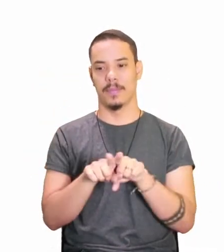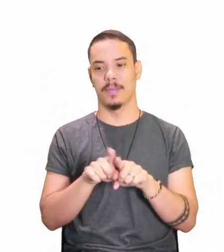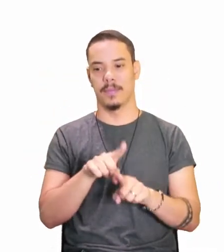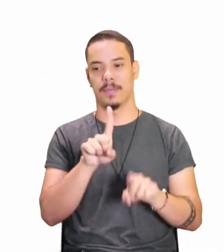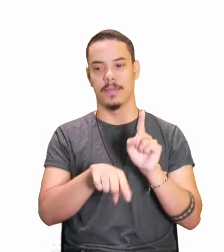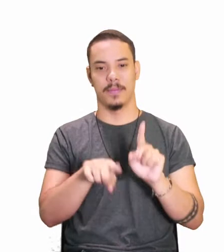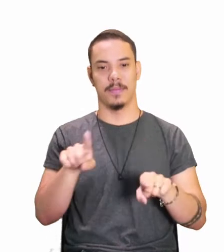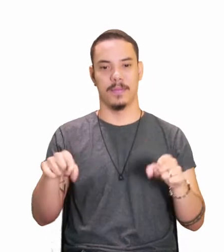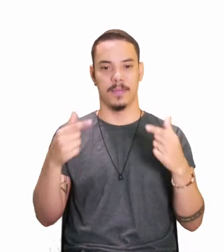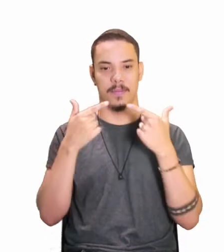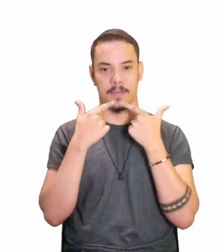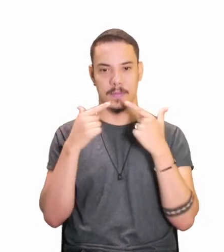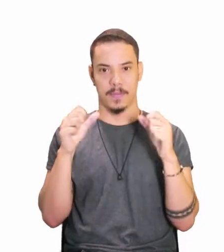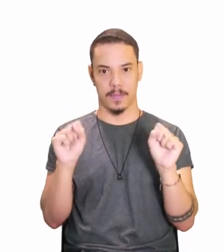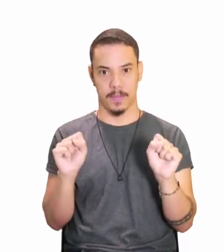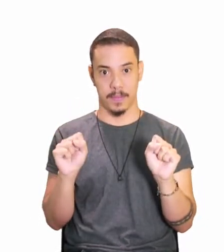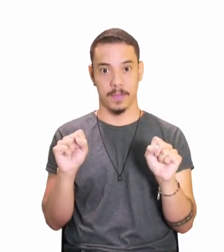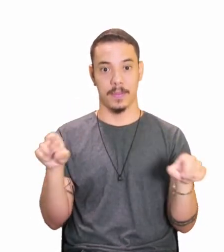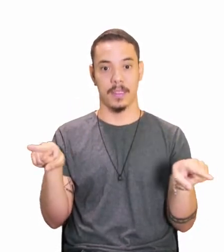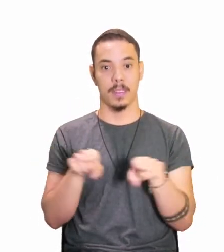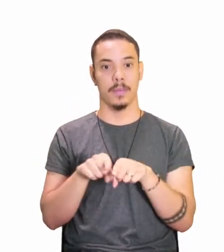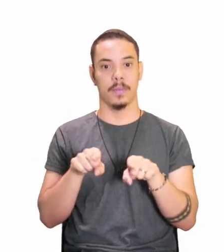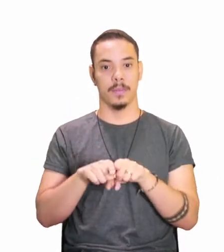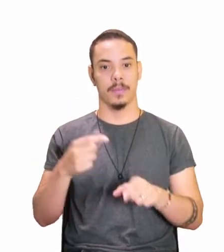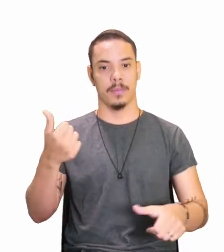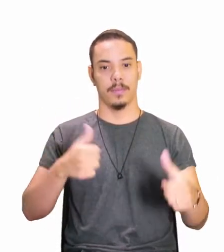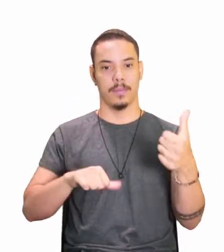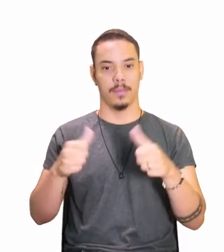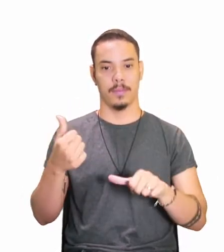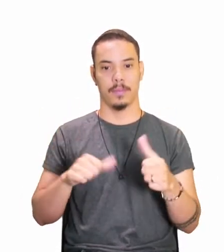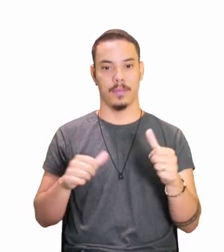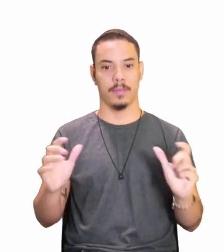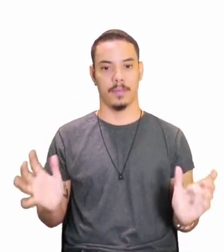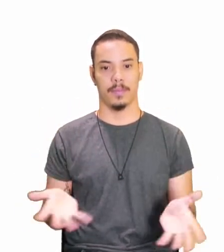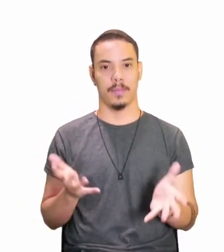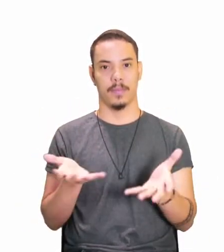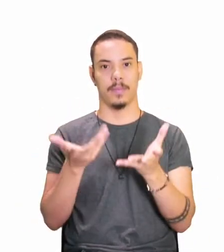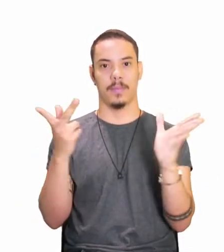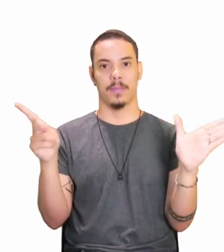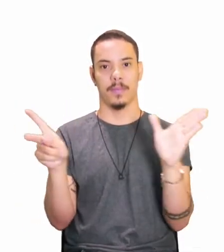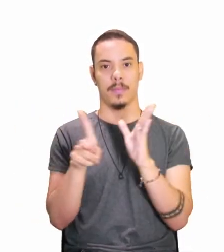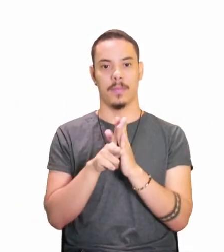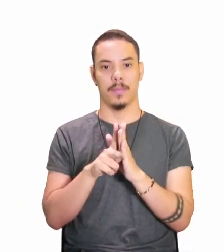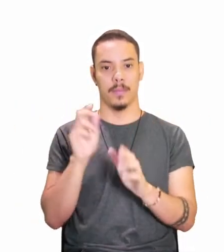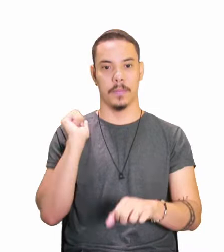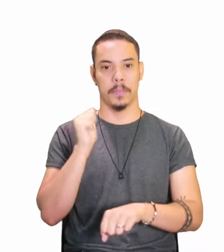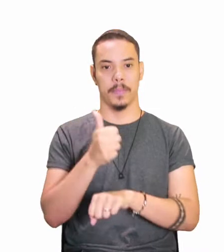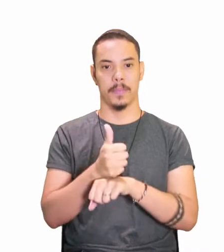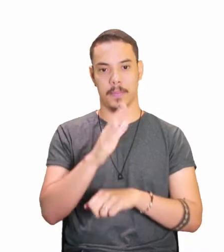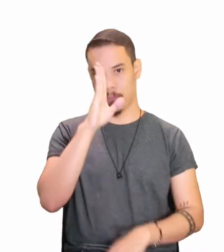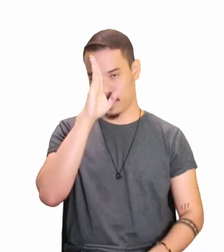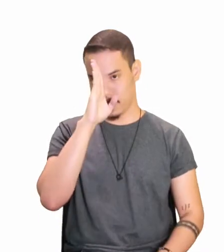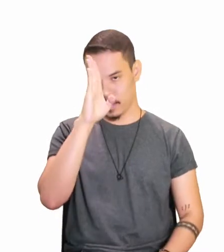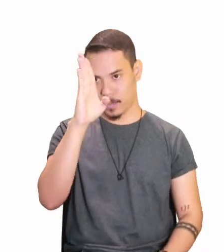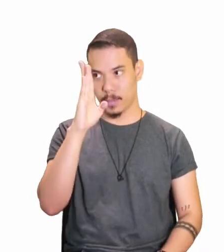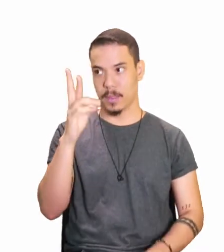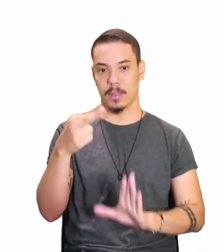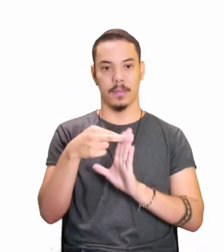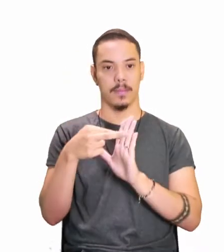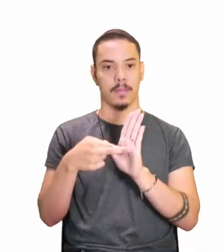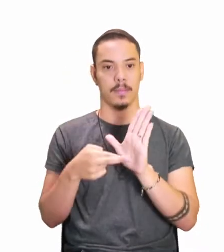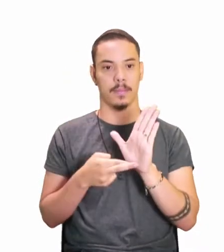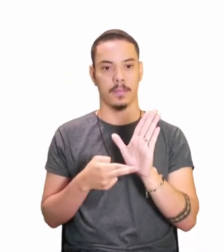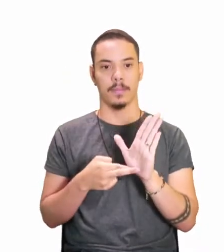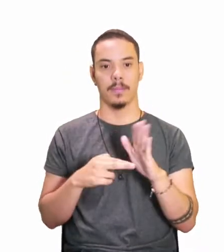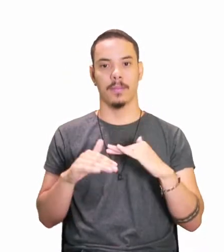linguística e analisar motivações que levam ao predomínio do ensino da norma padrão